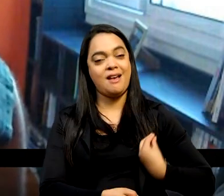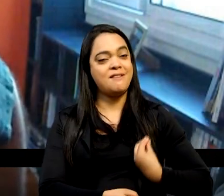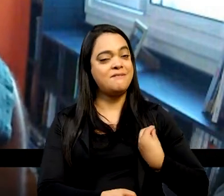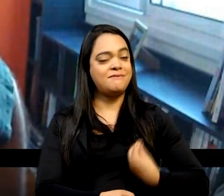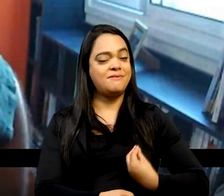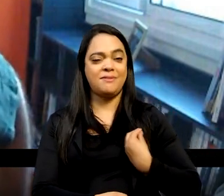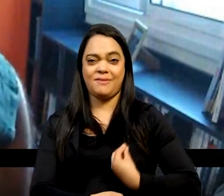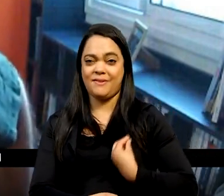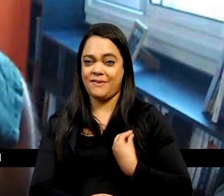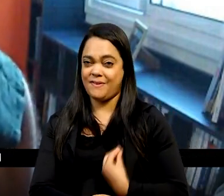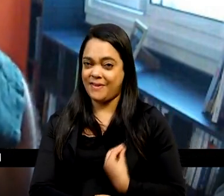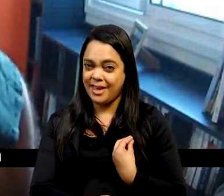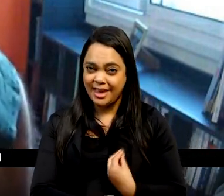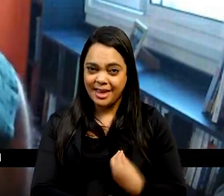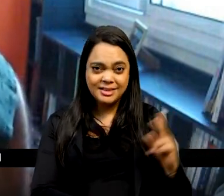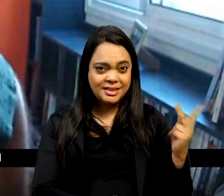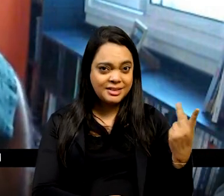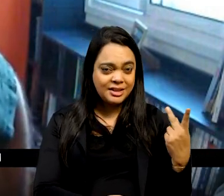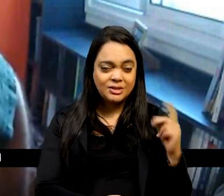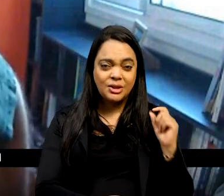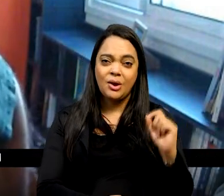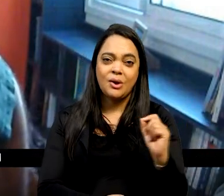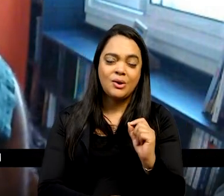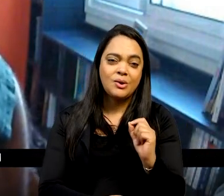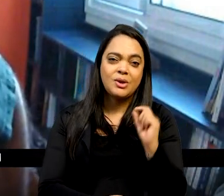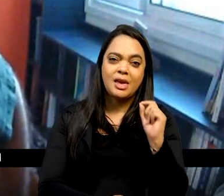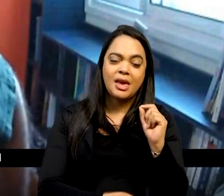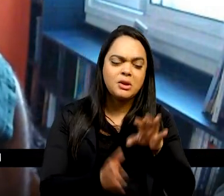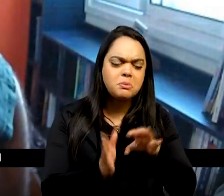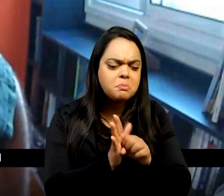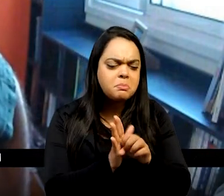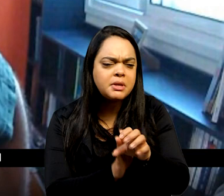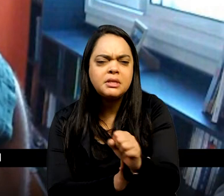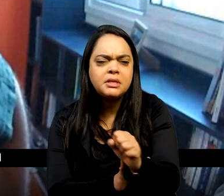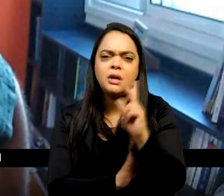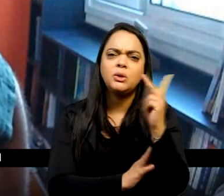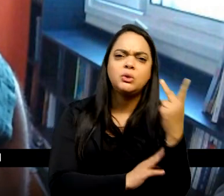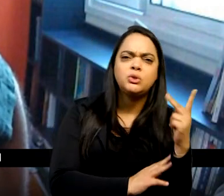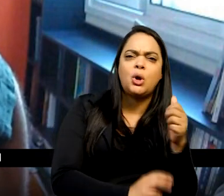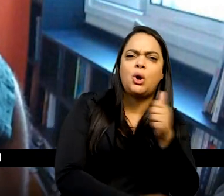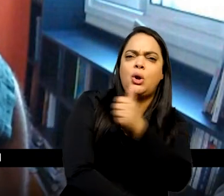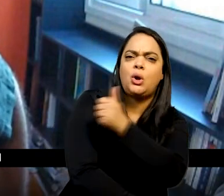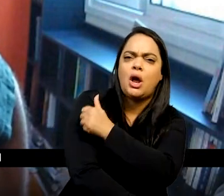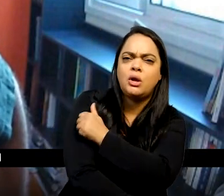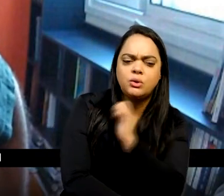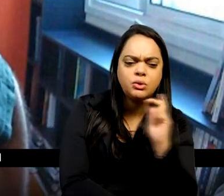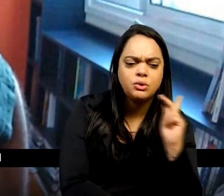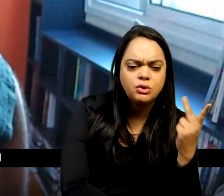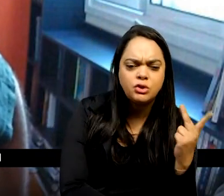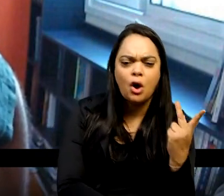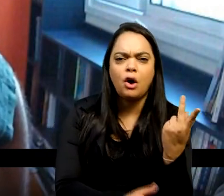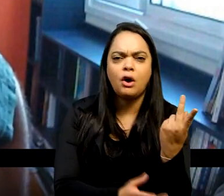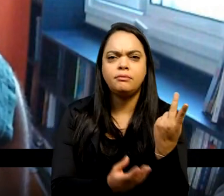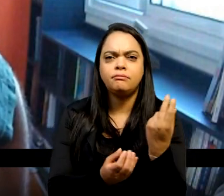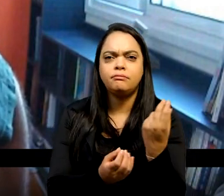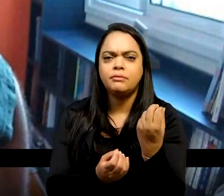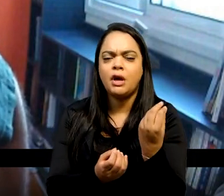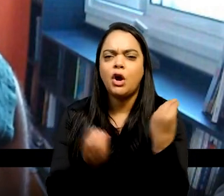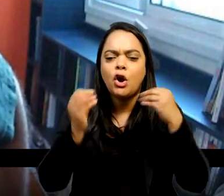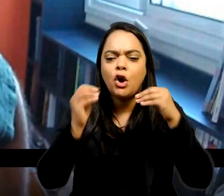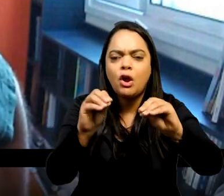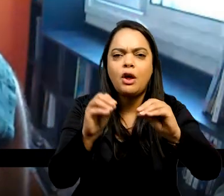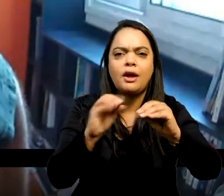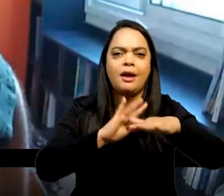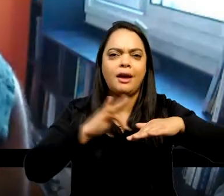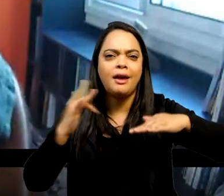historiográfica, da vivência de um estudante, de um pesquisador de história. isso tem a ver com as redes sociais, tem a ver, claro, com